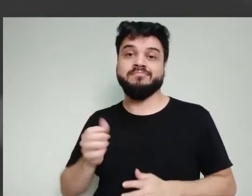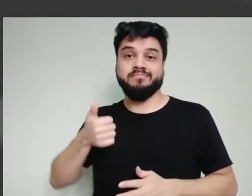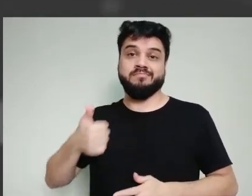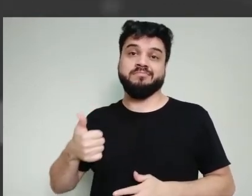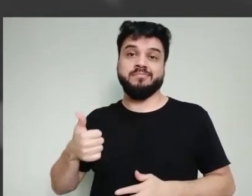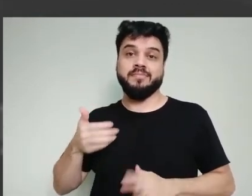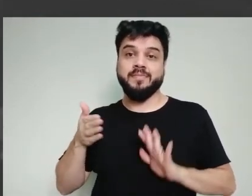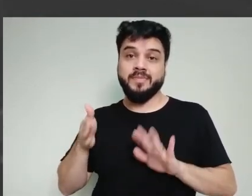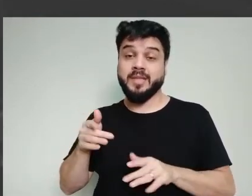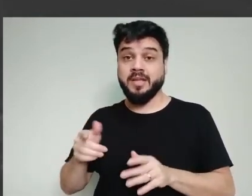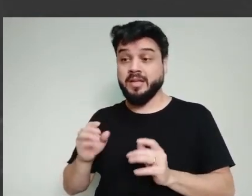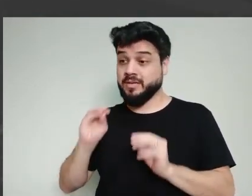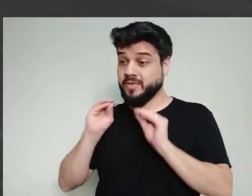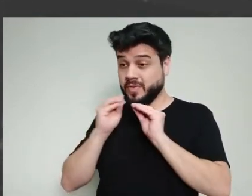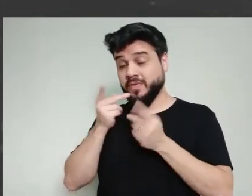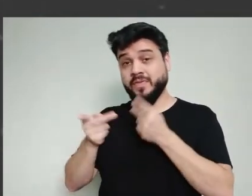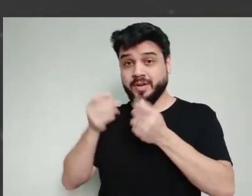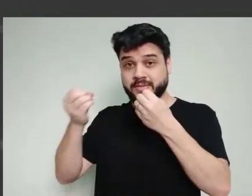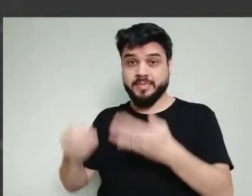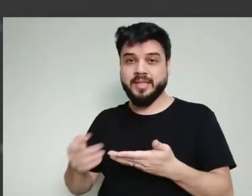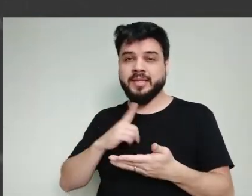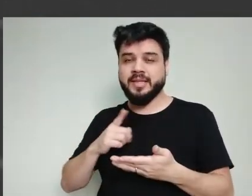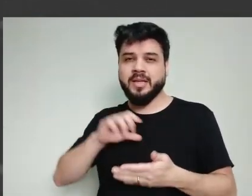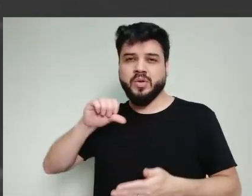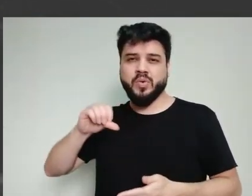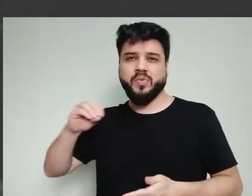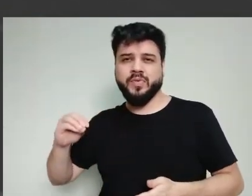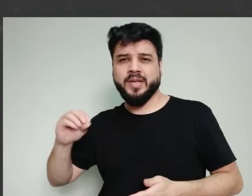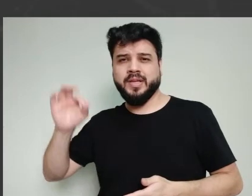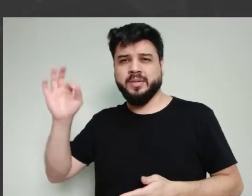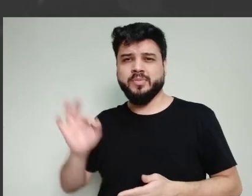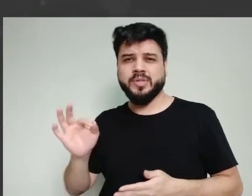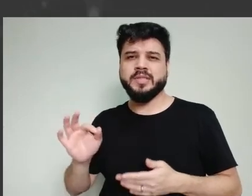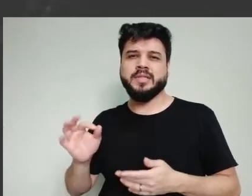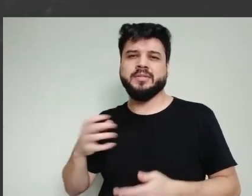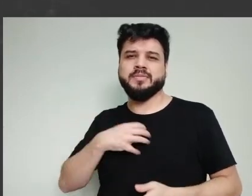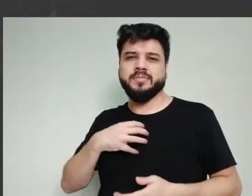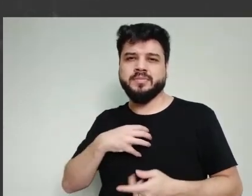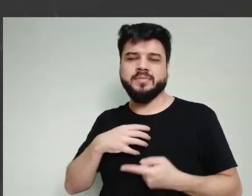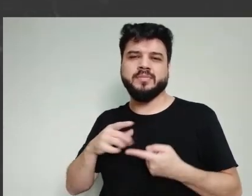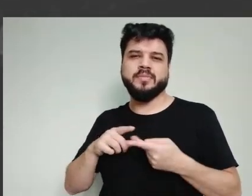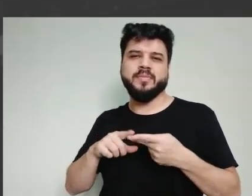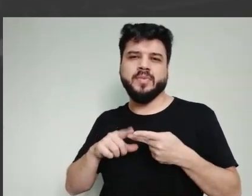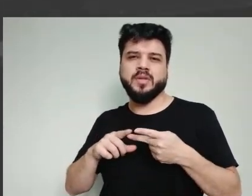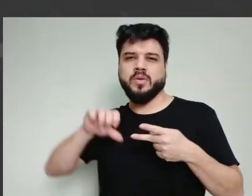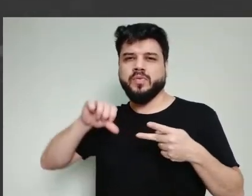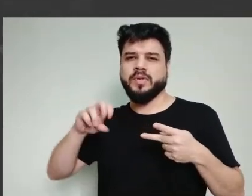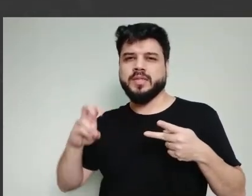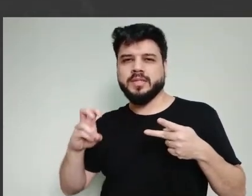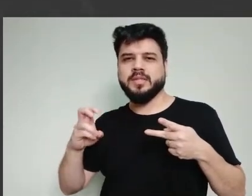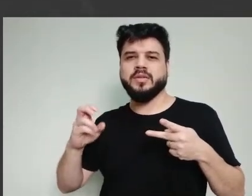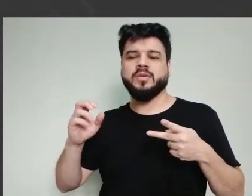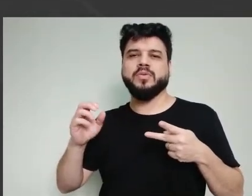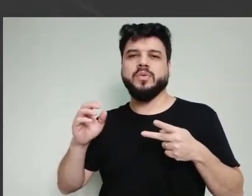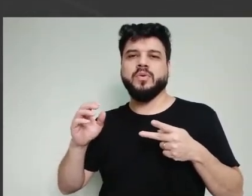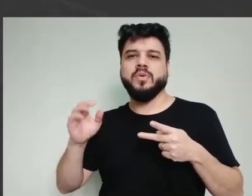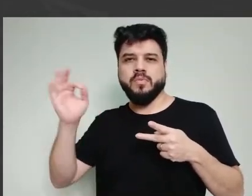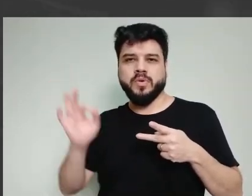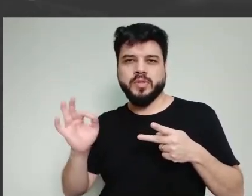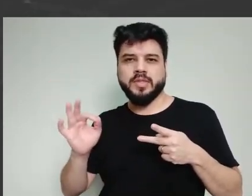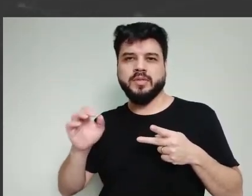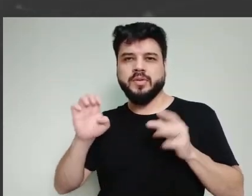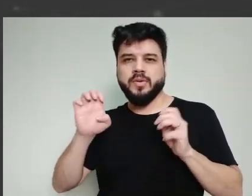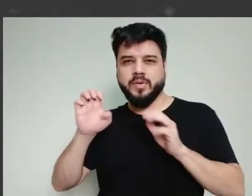Eles têm, assim, 25% só de eficiência diante do que a bula deles costuma dizer. Então, diz lá, tem